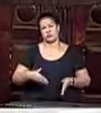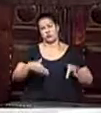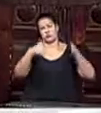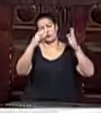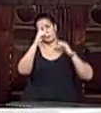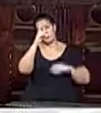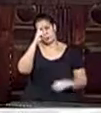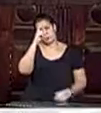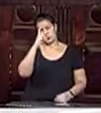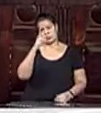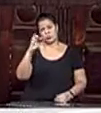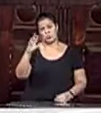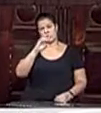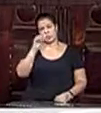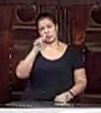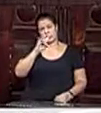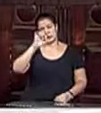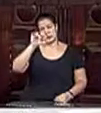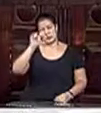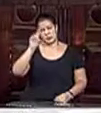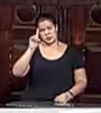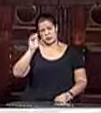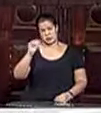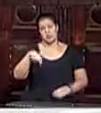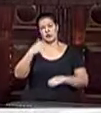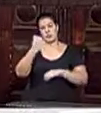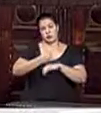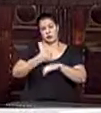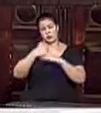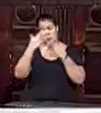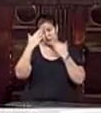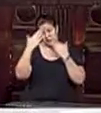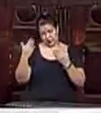Doutora Zilda Arnes, em Volta Redonda. Obrigado, senhora presidente. Obrigado, senhora presidente.